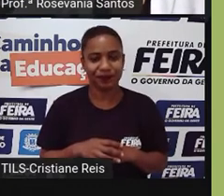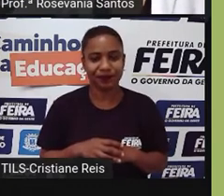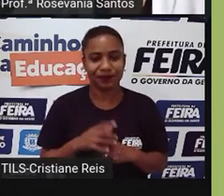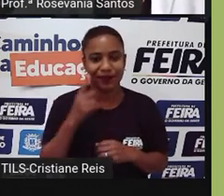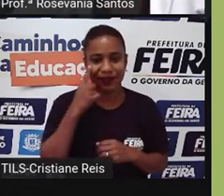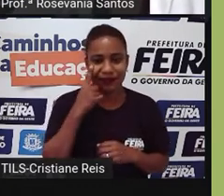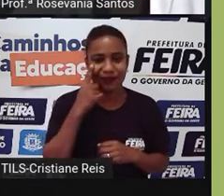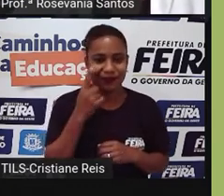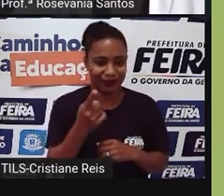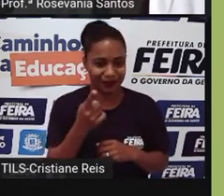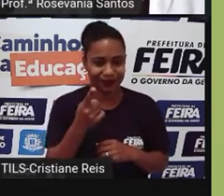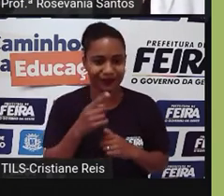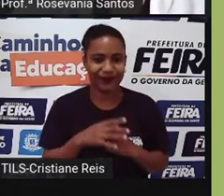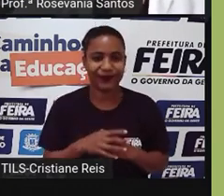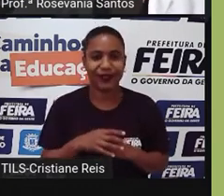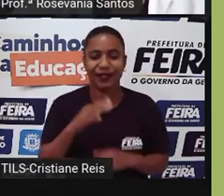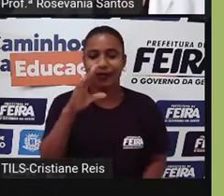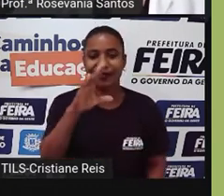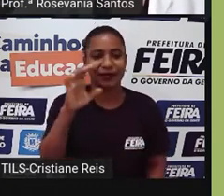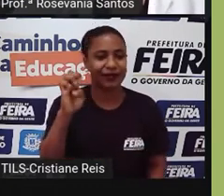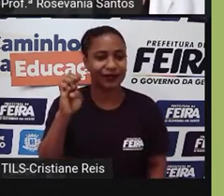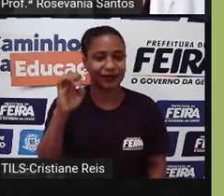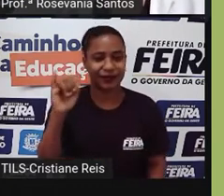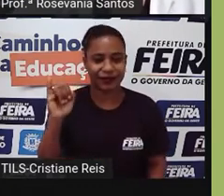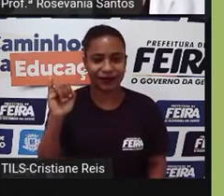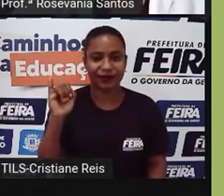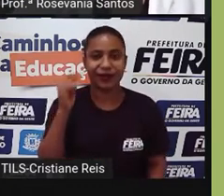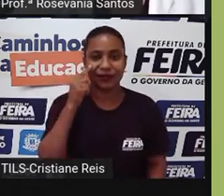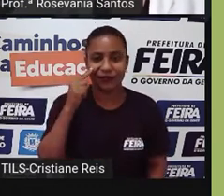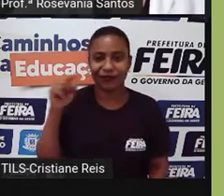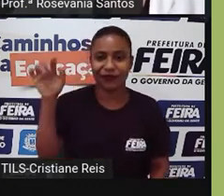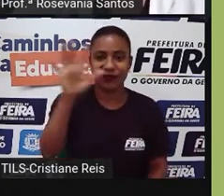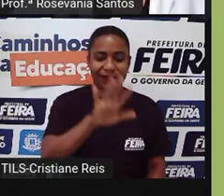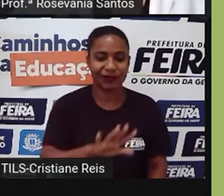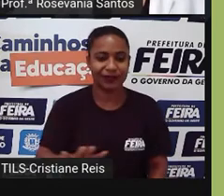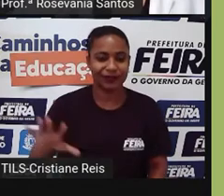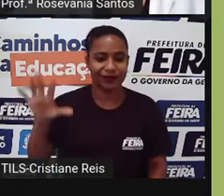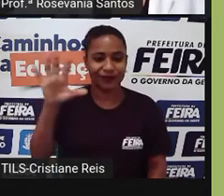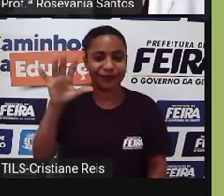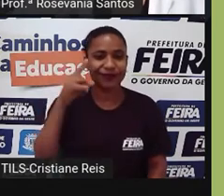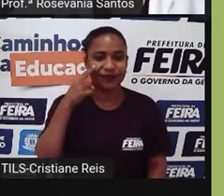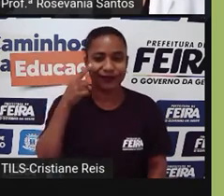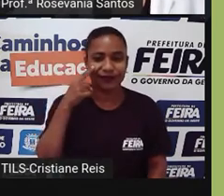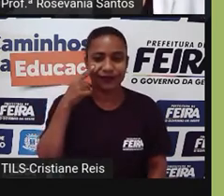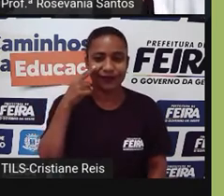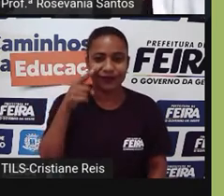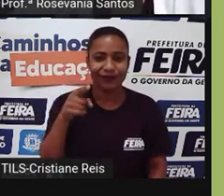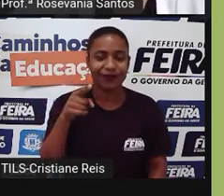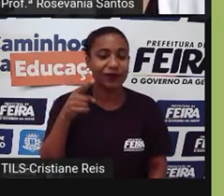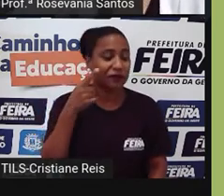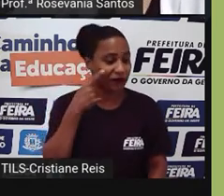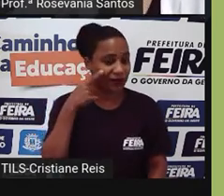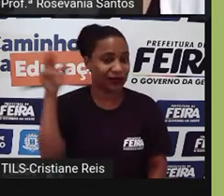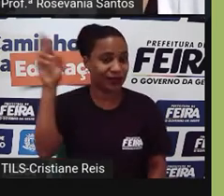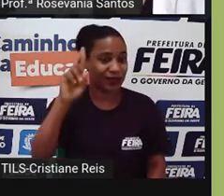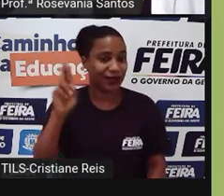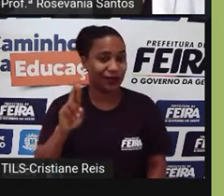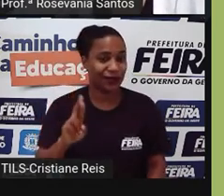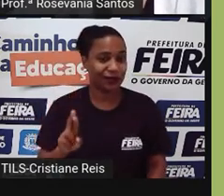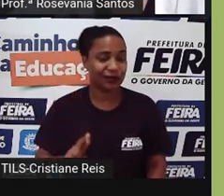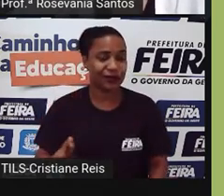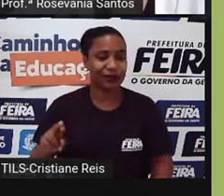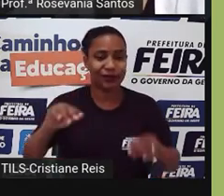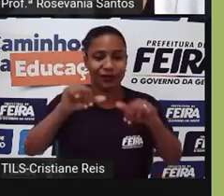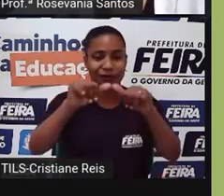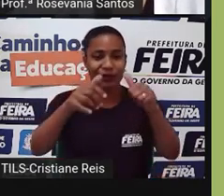coloquei a CEI, né, a área da CEI aqui, só para destacar, olha a imponência, né, da Rússia, no